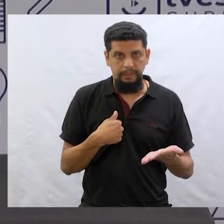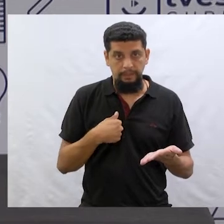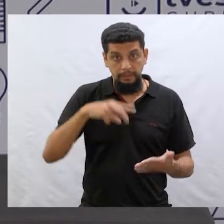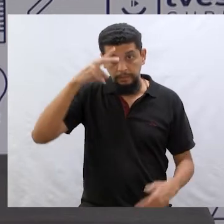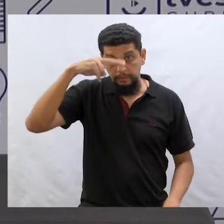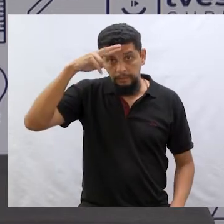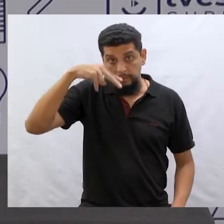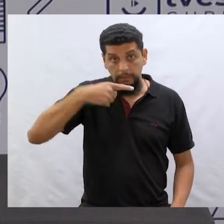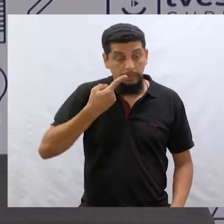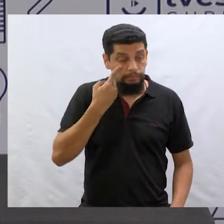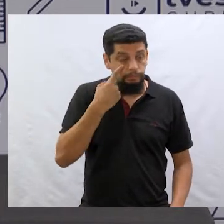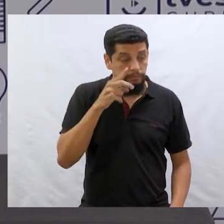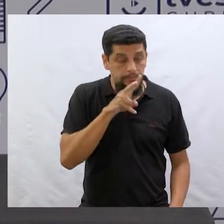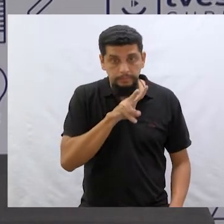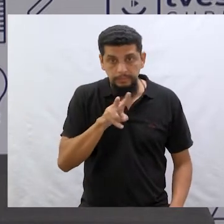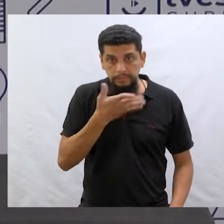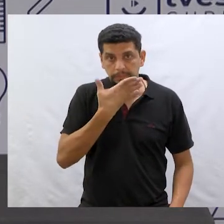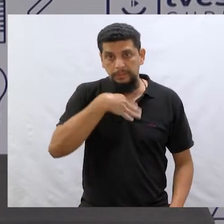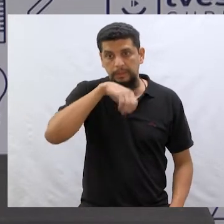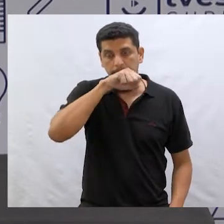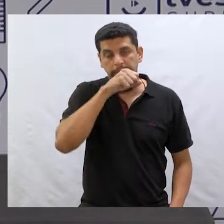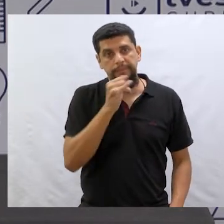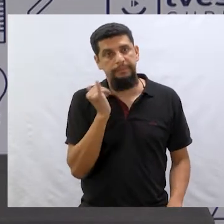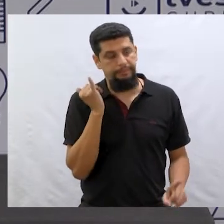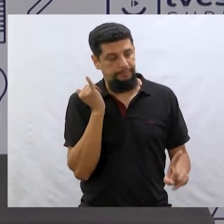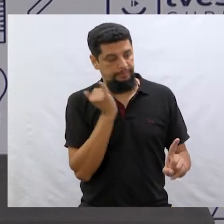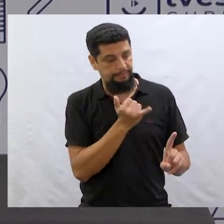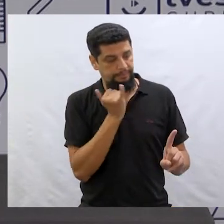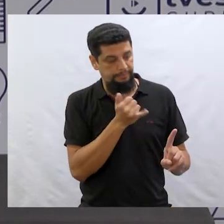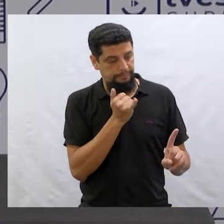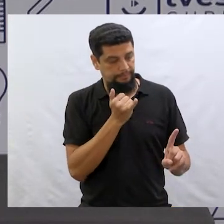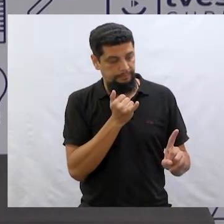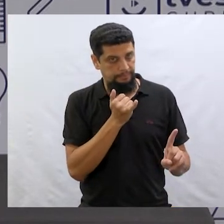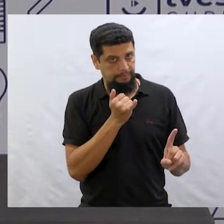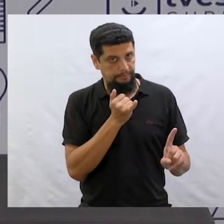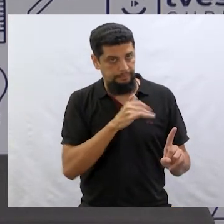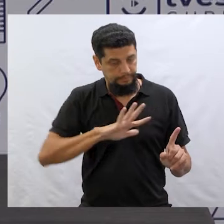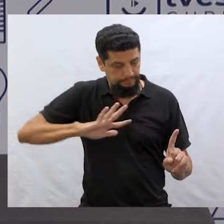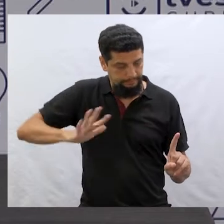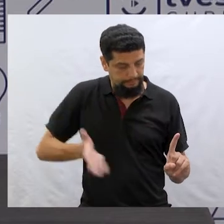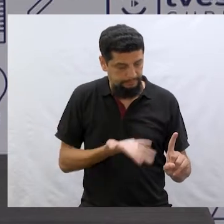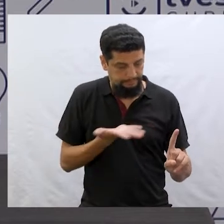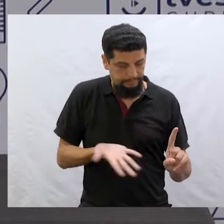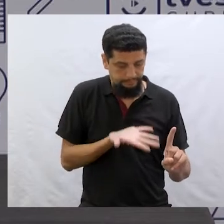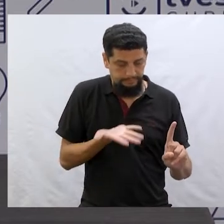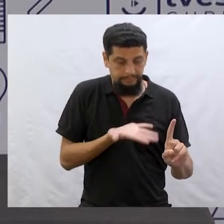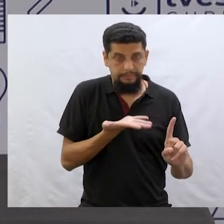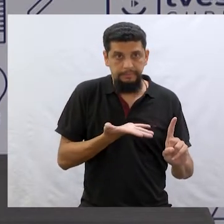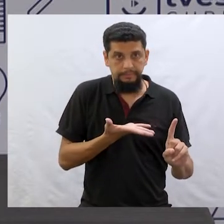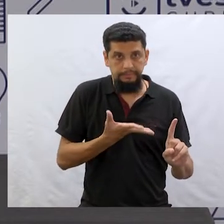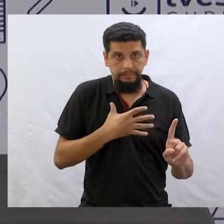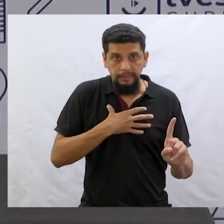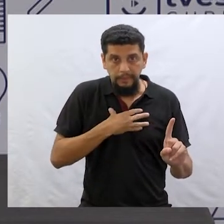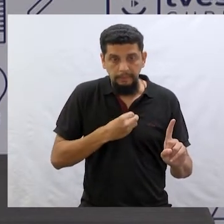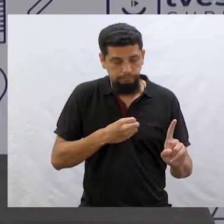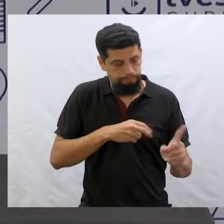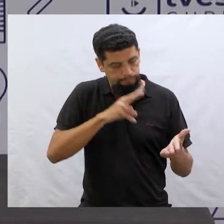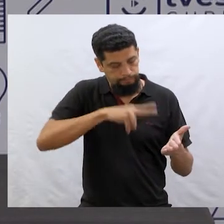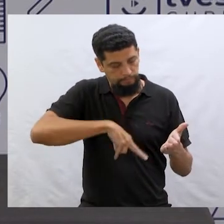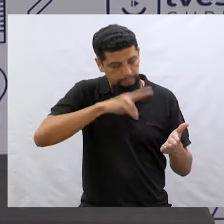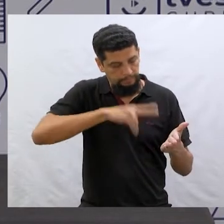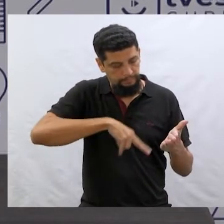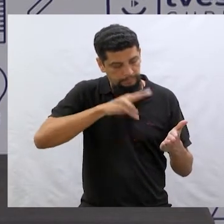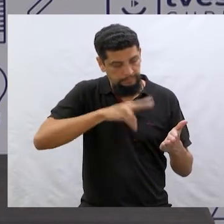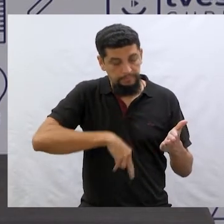na história que a gente ouviu. O pai disse que vai incentivar o filho a ler dali uns dois anos.